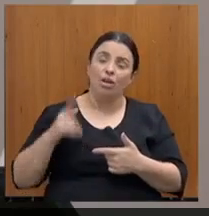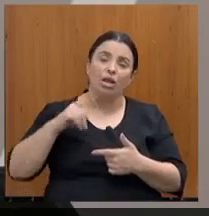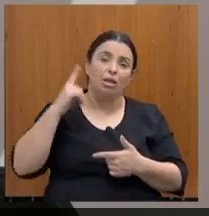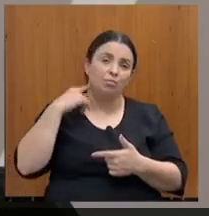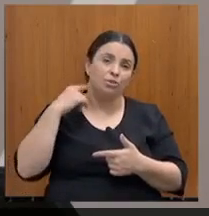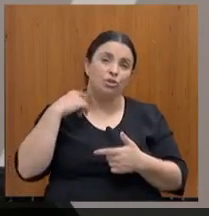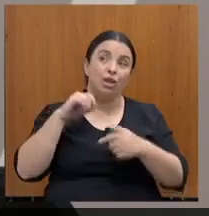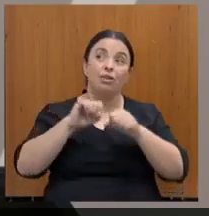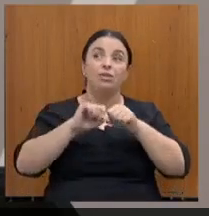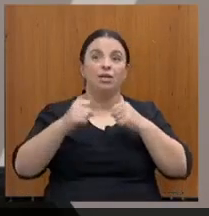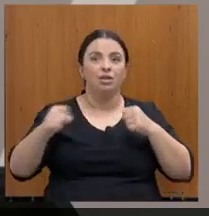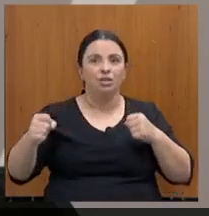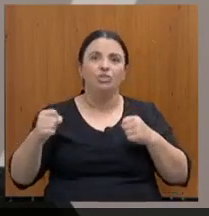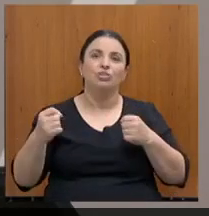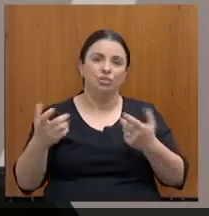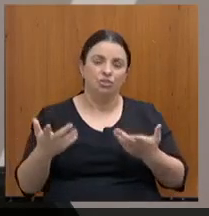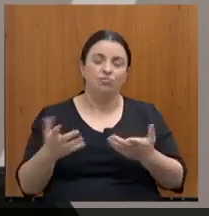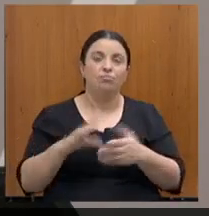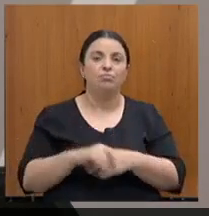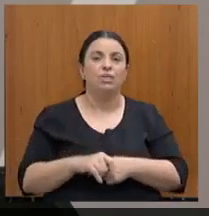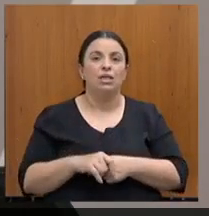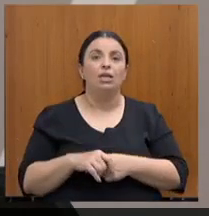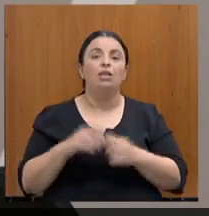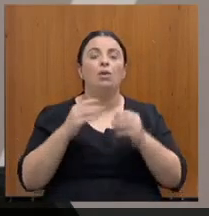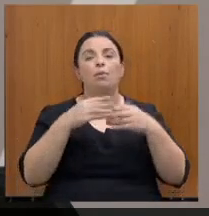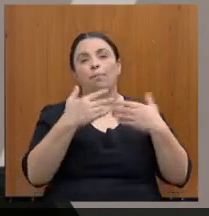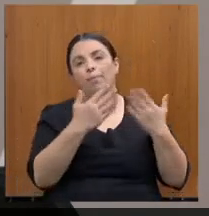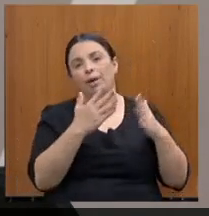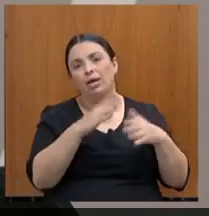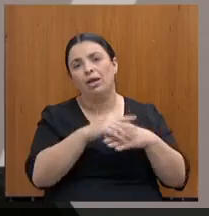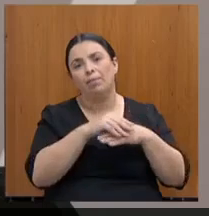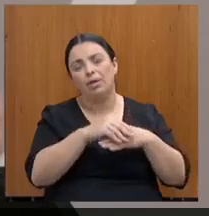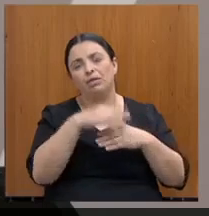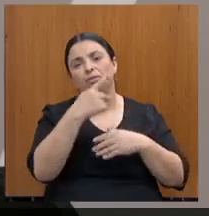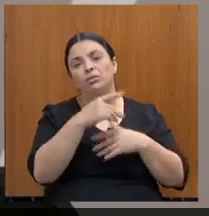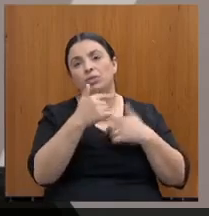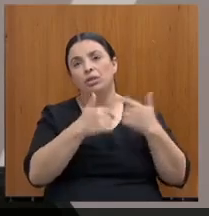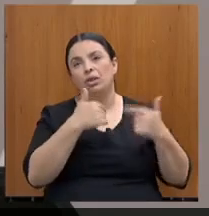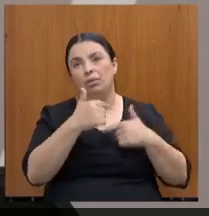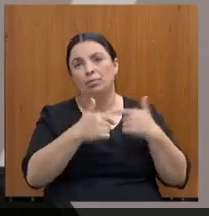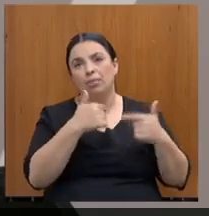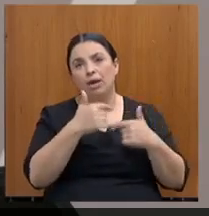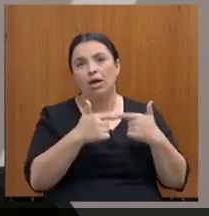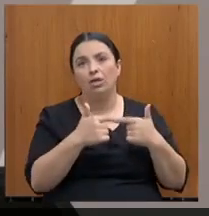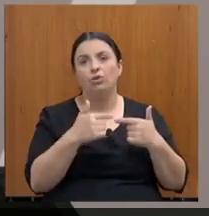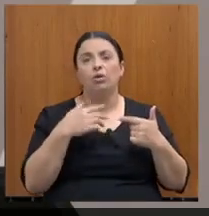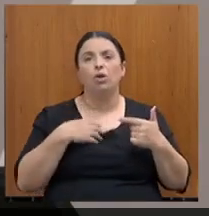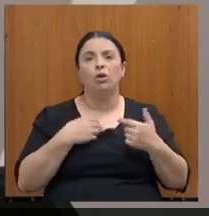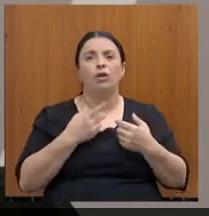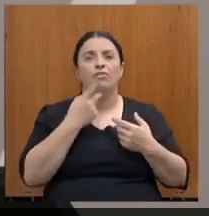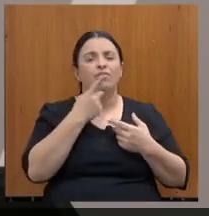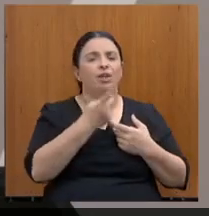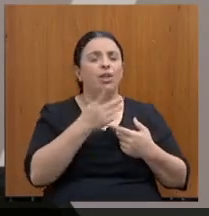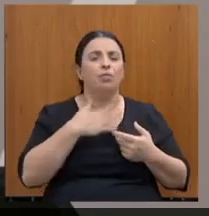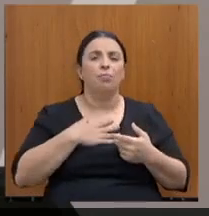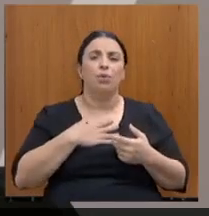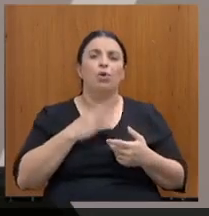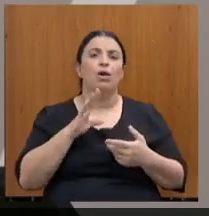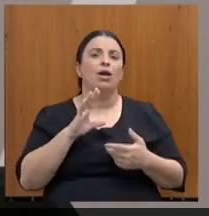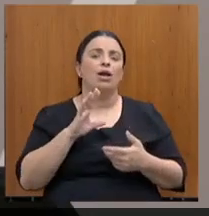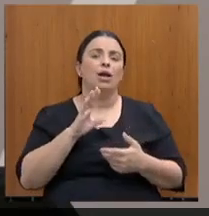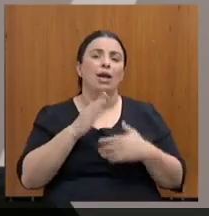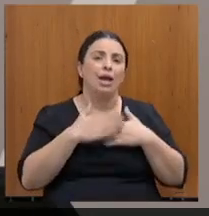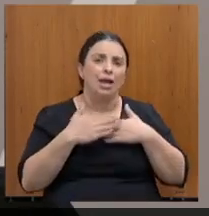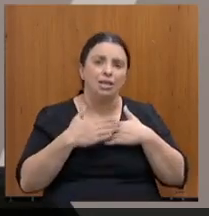portanto, parabéns pela atuação. Quero dizer do meu carinho pelo governador Romeu Zema, que